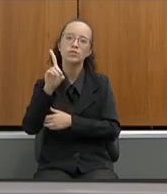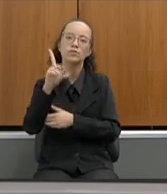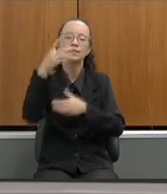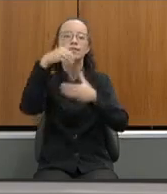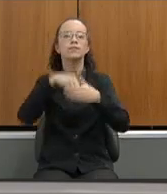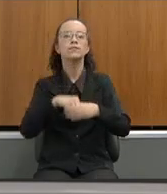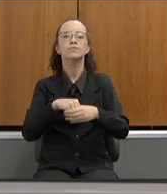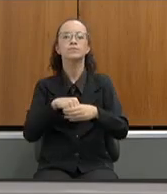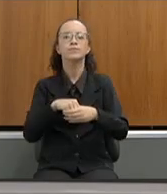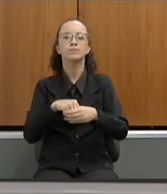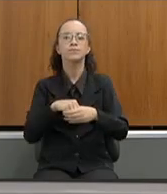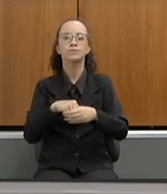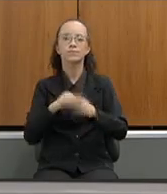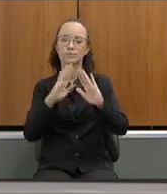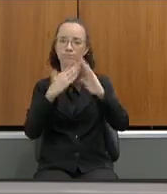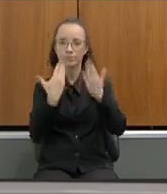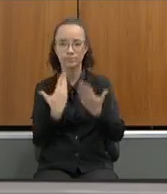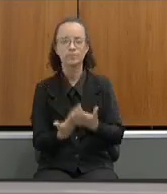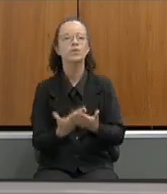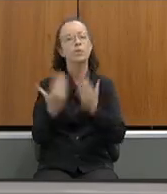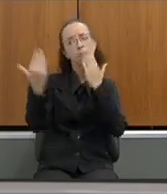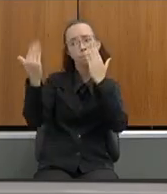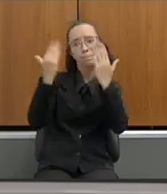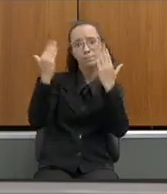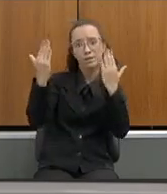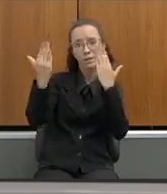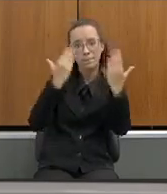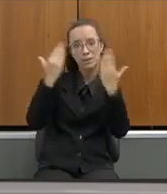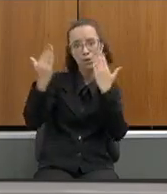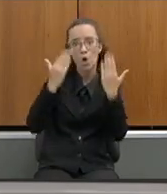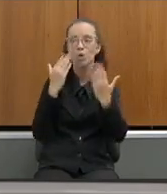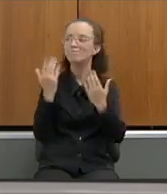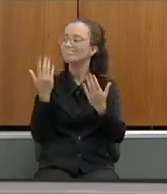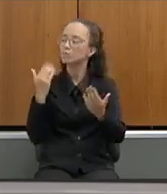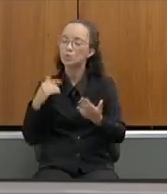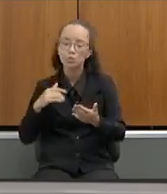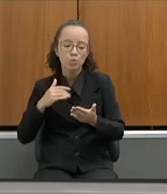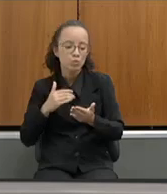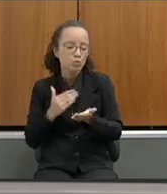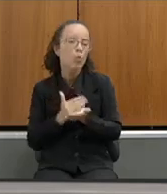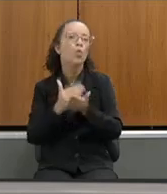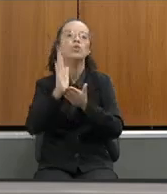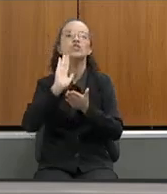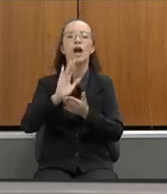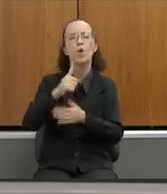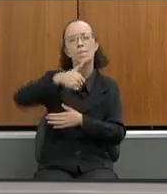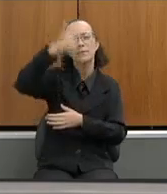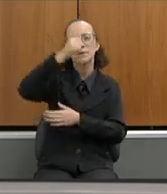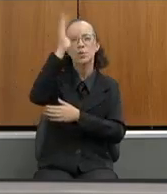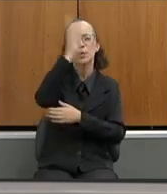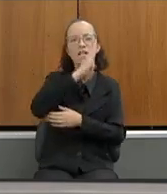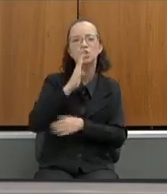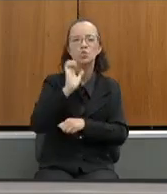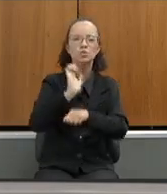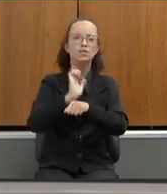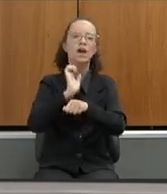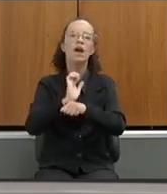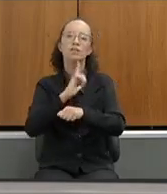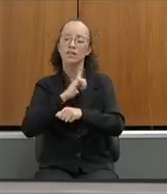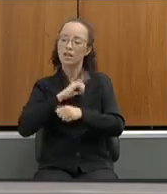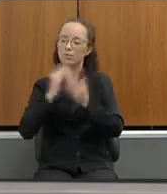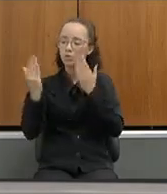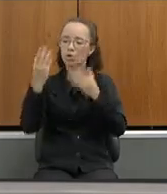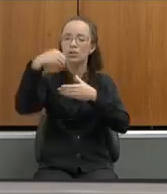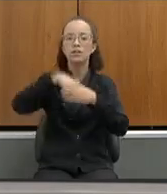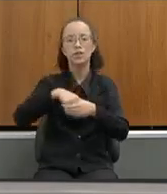nossas escolas. Psicólogos nós já fomos pioneiros fomos o primeiro no Brasil a implantar psicólogos e assistentes sociais na rede